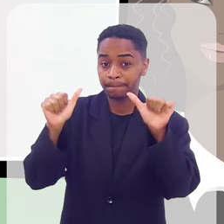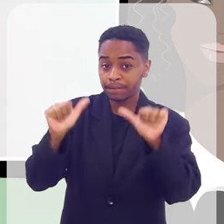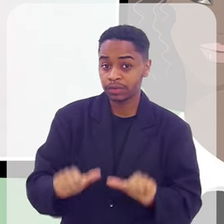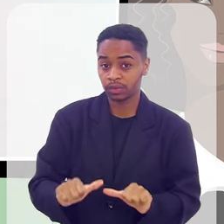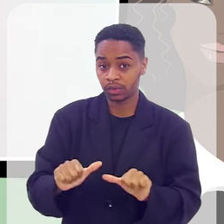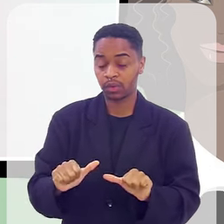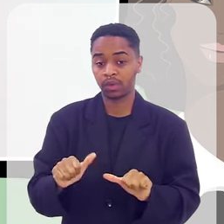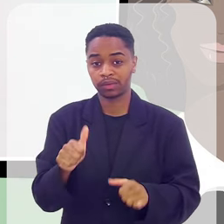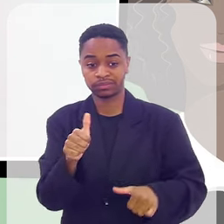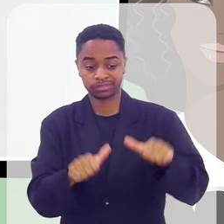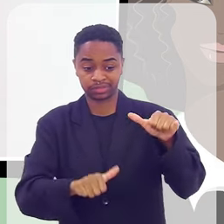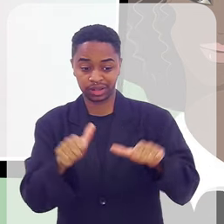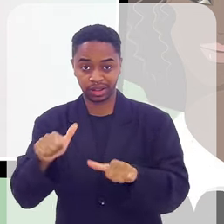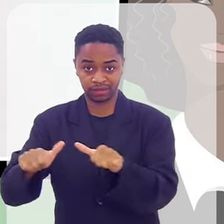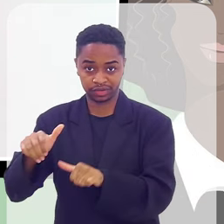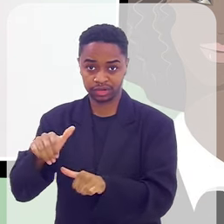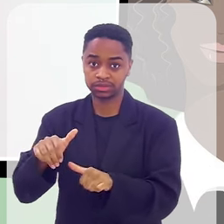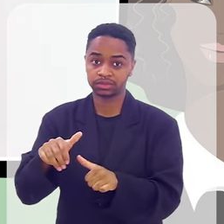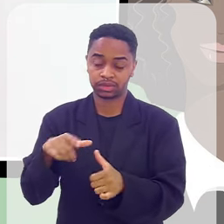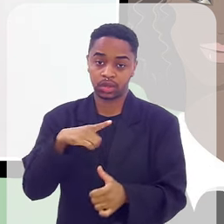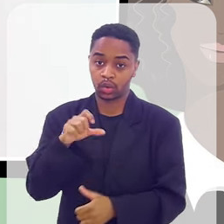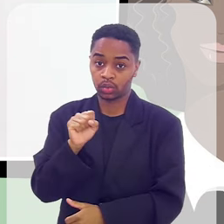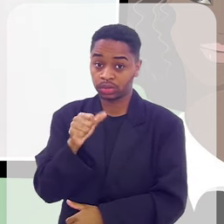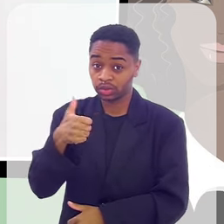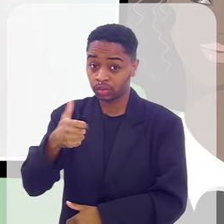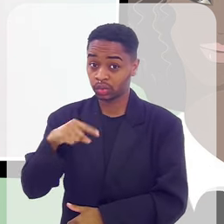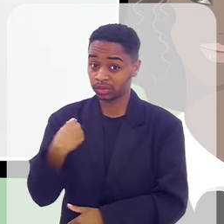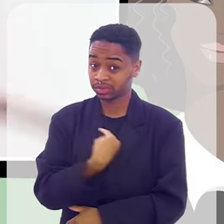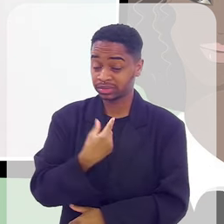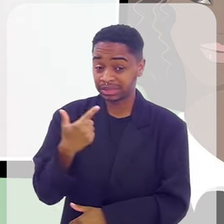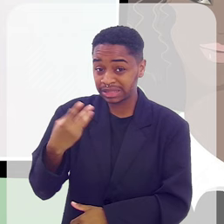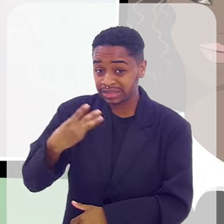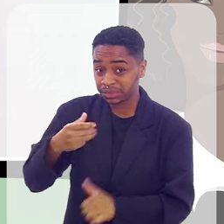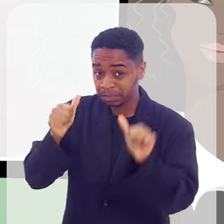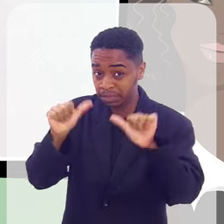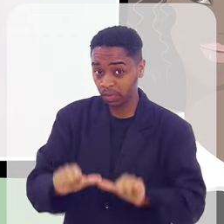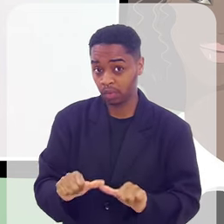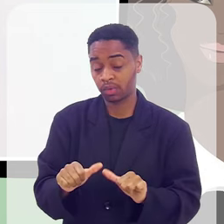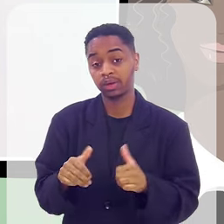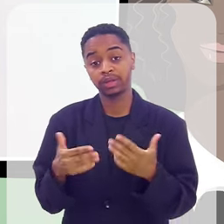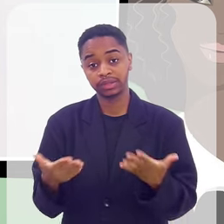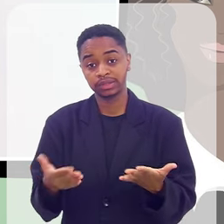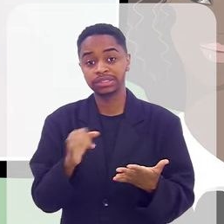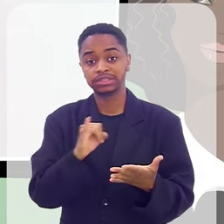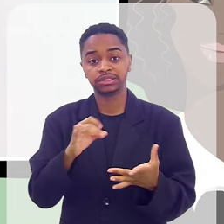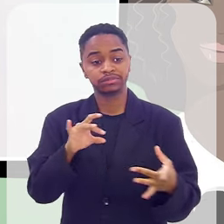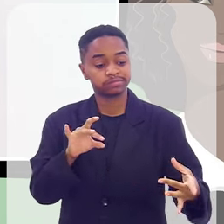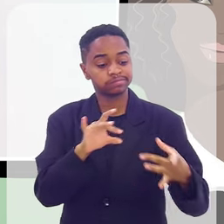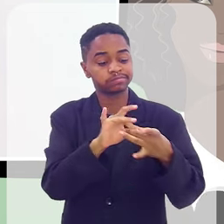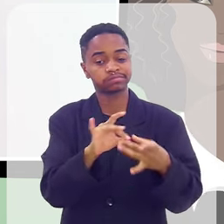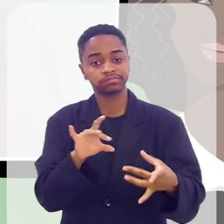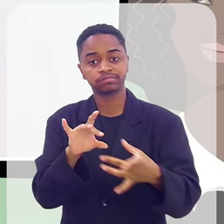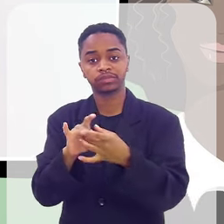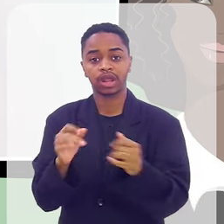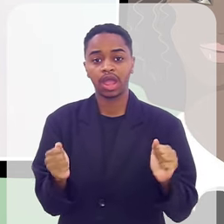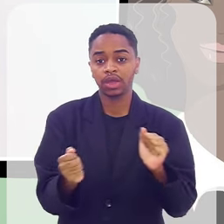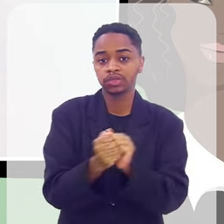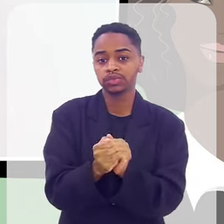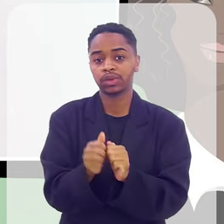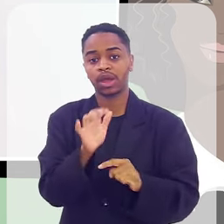para morrer em 81 avaliados. Isso é muito triste. Só com essa junção de ajuda, de